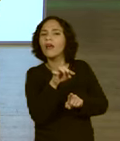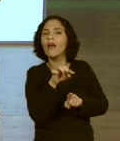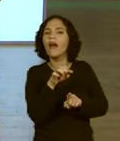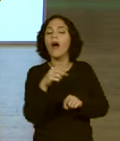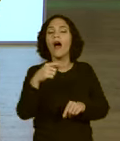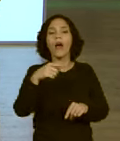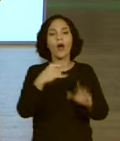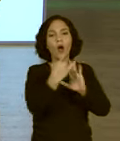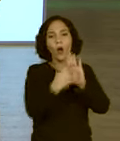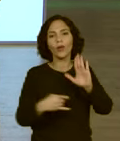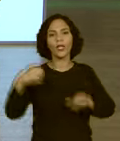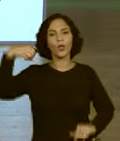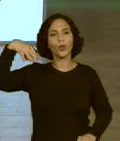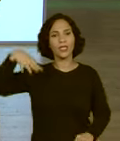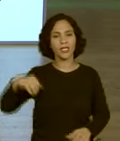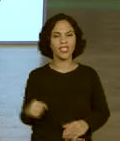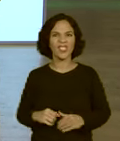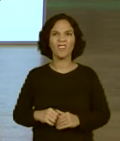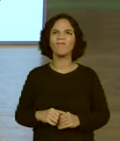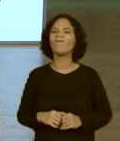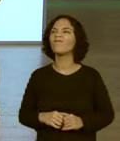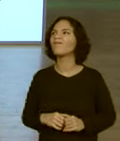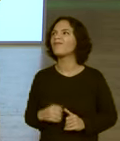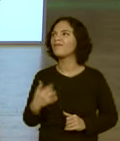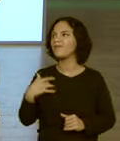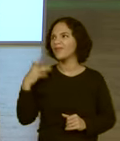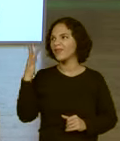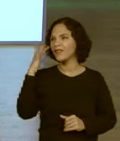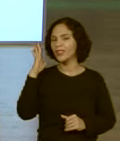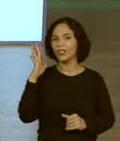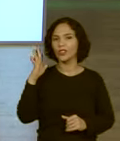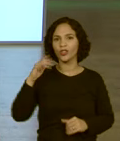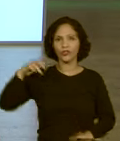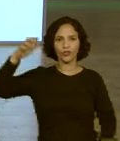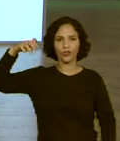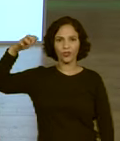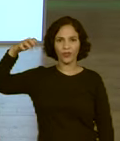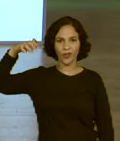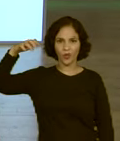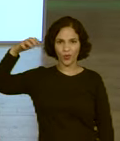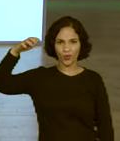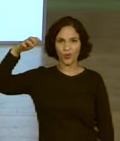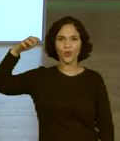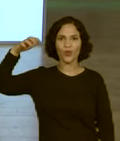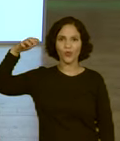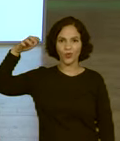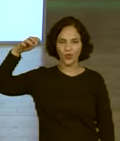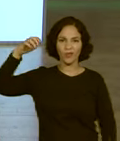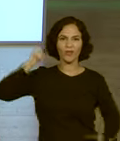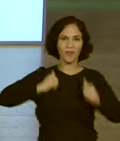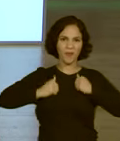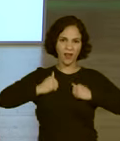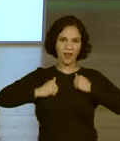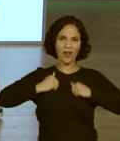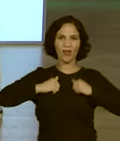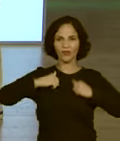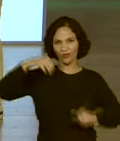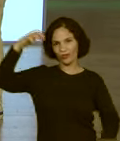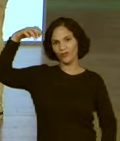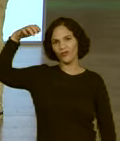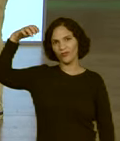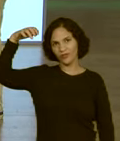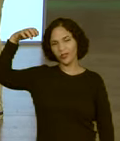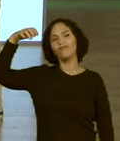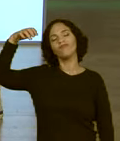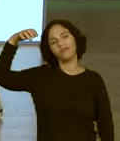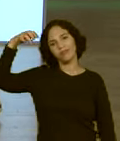Olha, vamos ver... O chuveiro está aqui. Chuveiro, sim. O chuveiro tem certeza que está aqui.